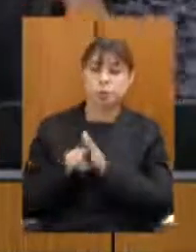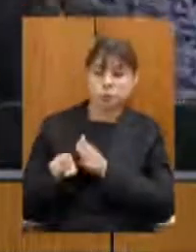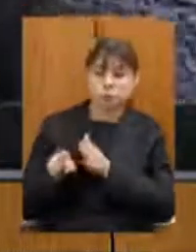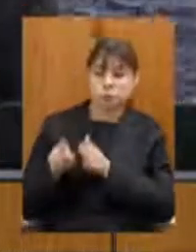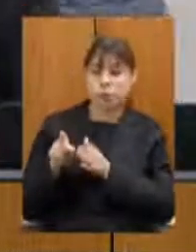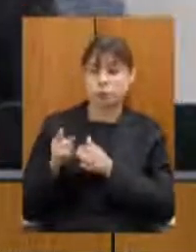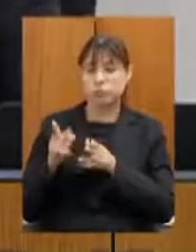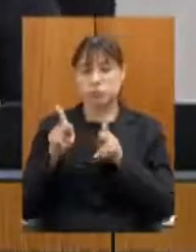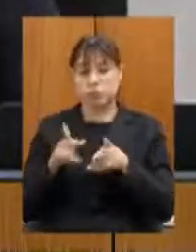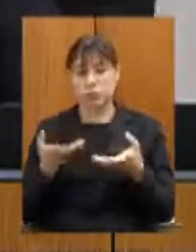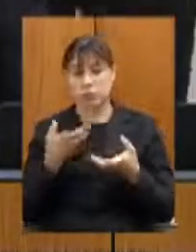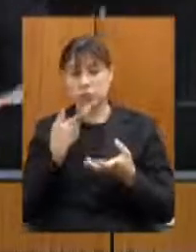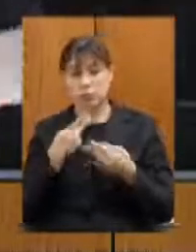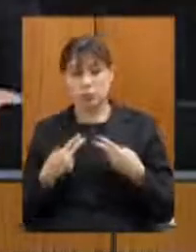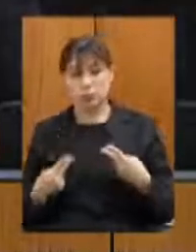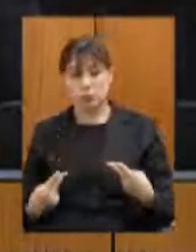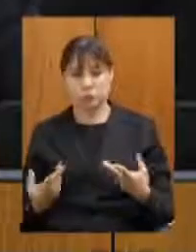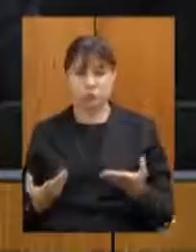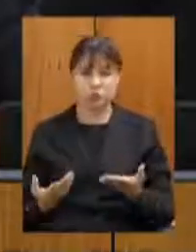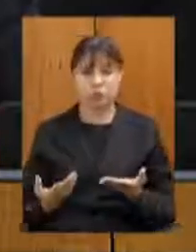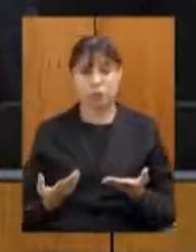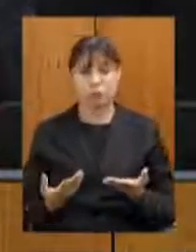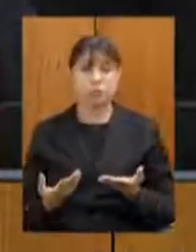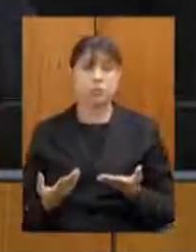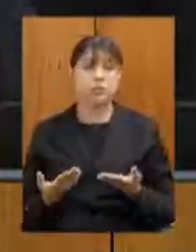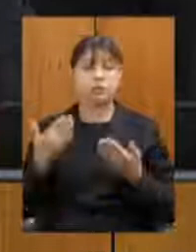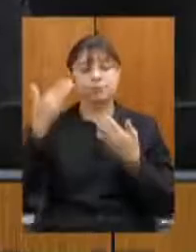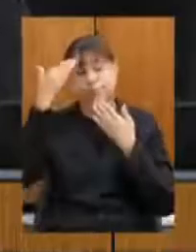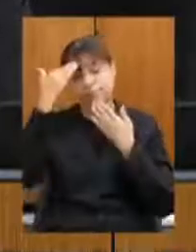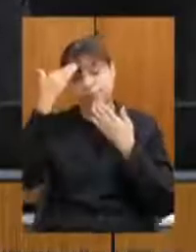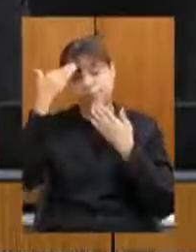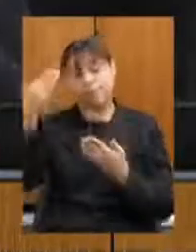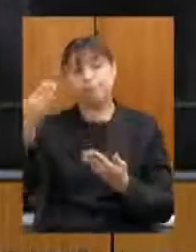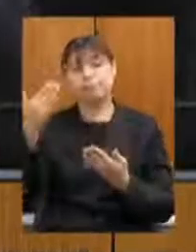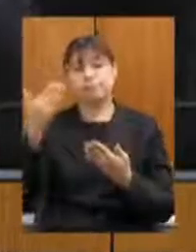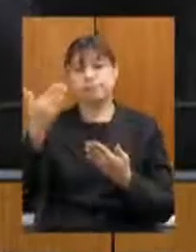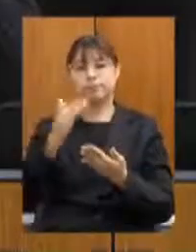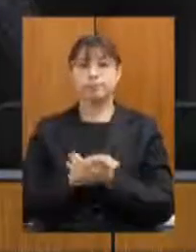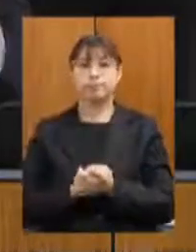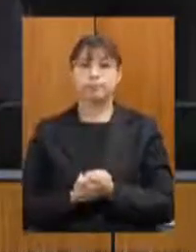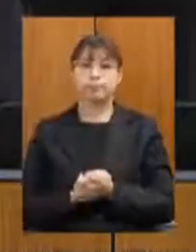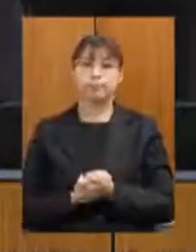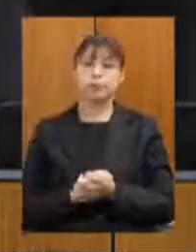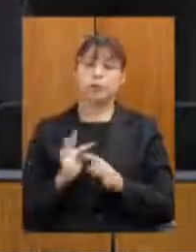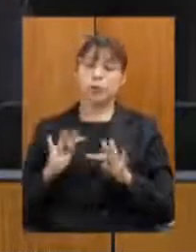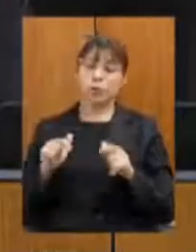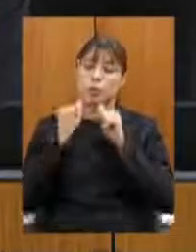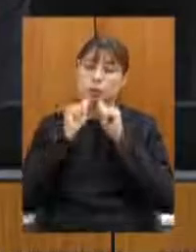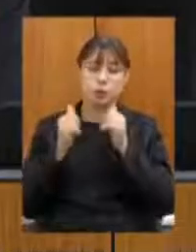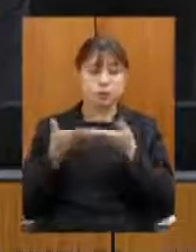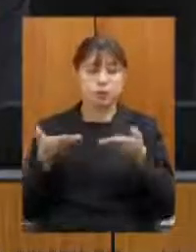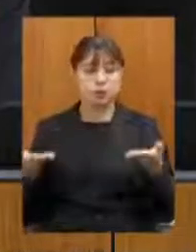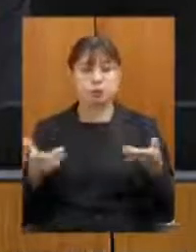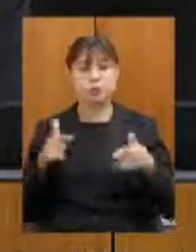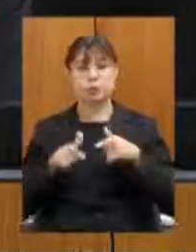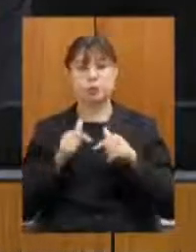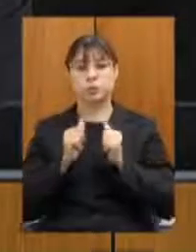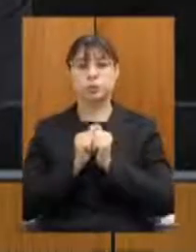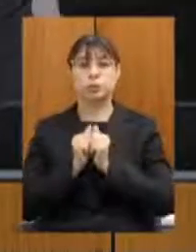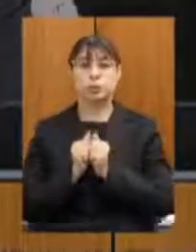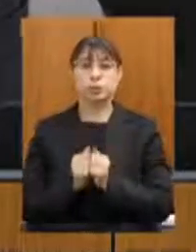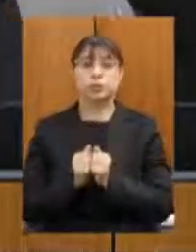deseja fazer uso da palavra queria agradecer toda a assessoria que nós tivemos aqui